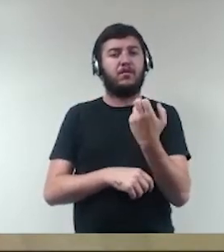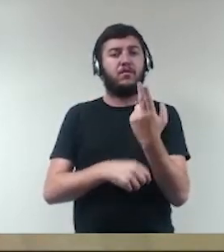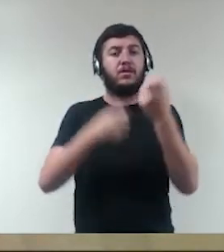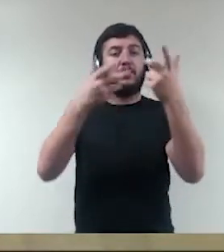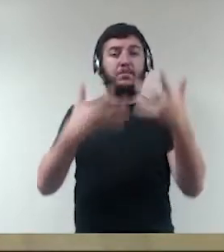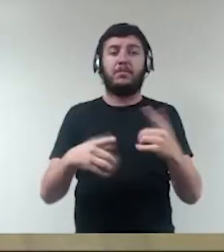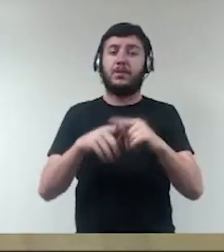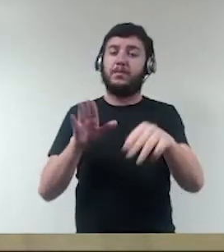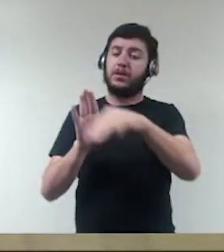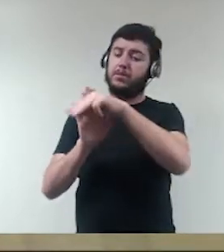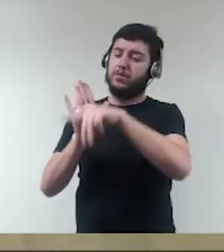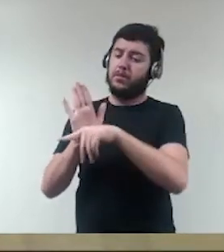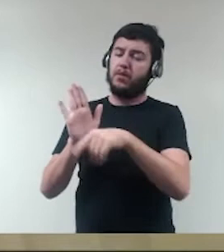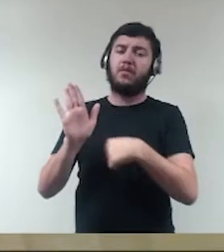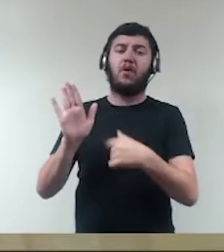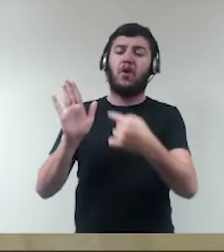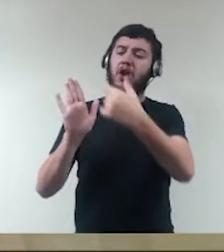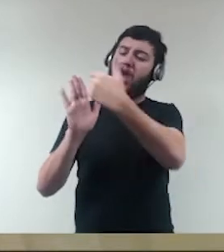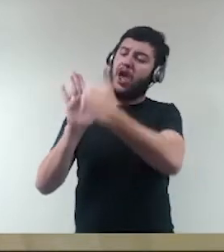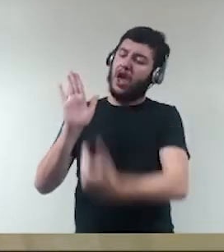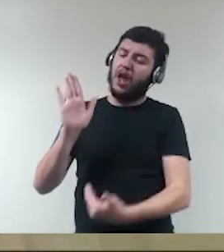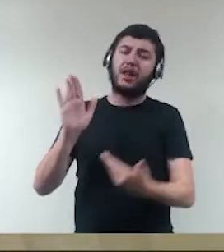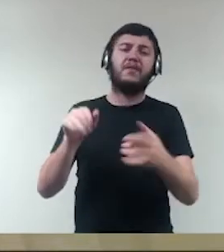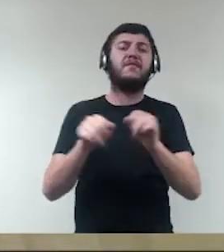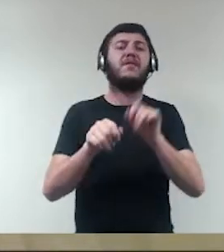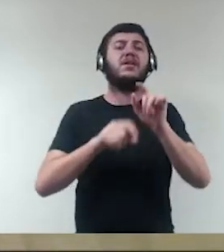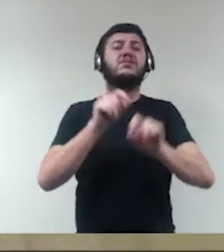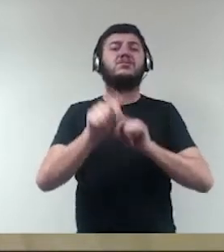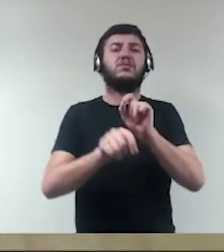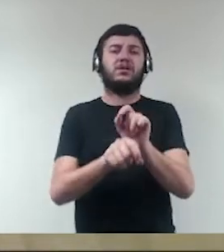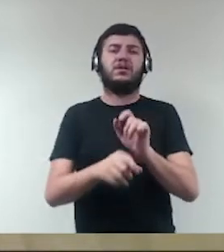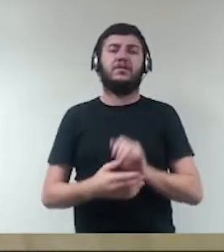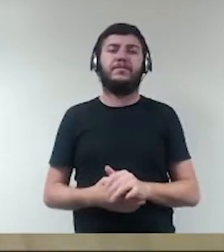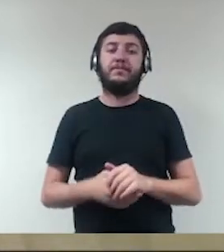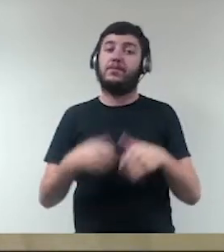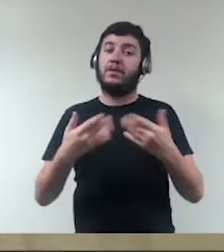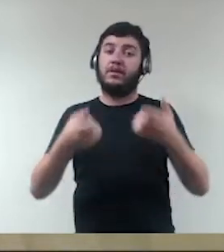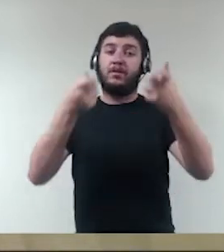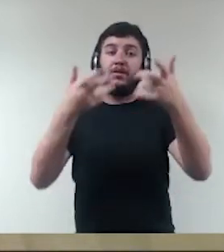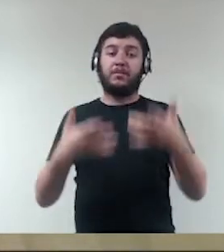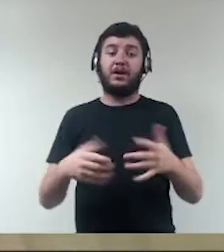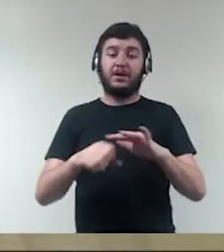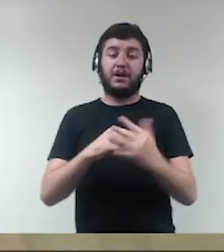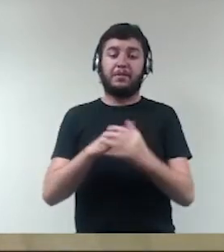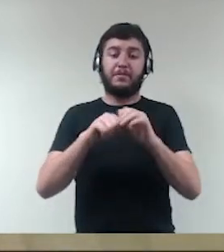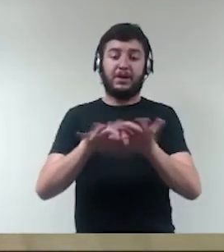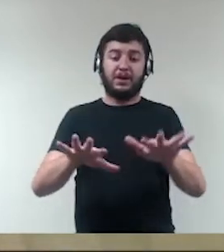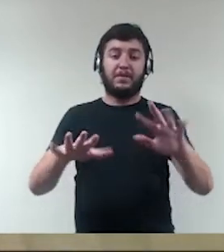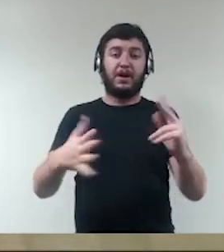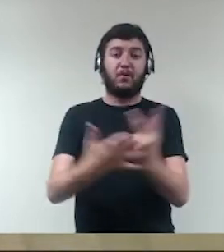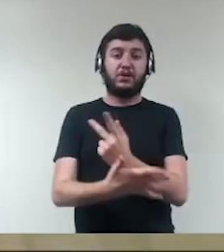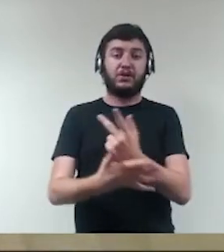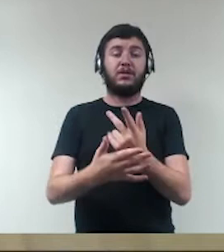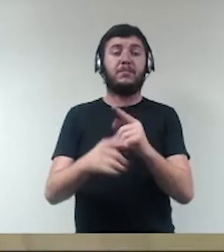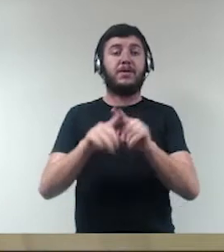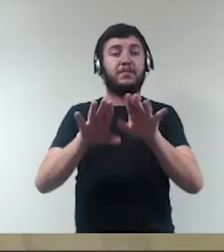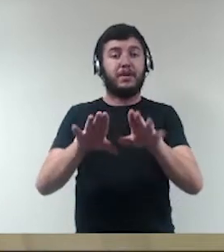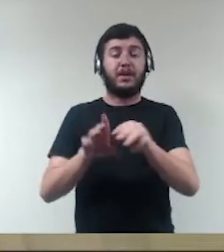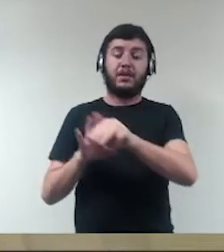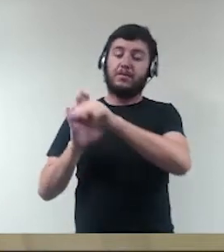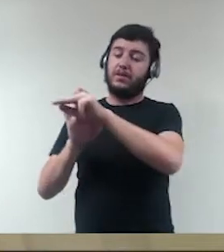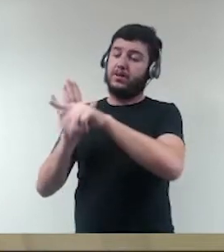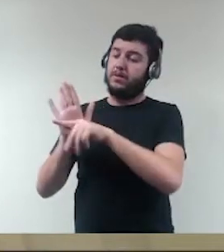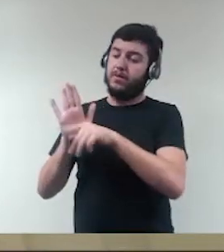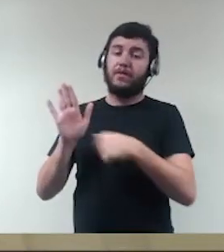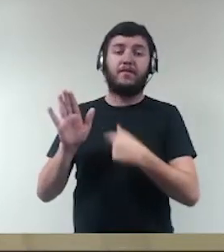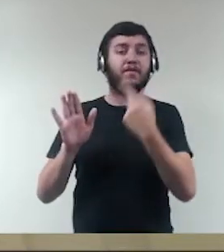medida provisória fez, né, exatamente com esse pano de fundo da pandemia? Ela buscou restringir ou flexibilizar,